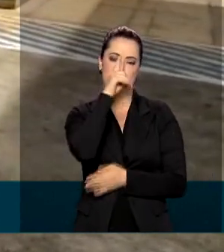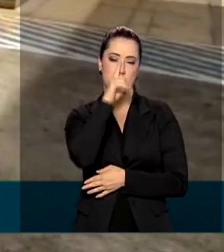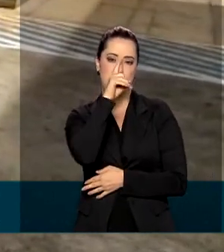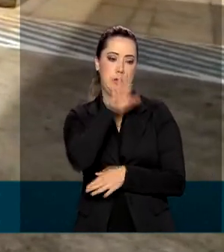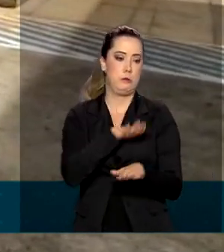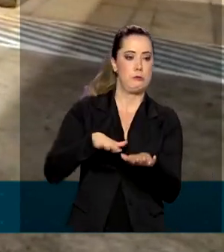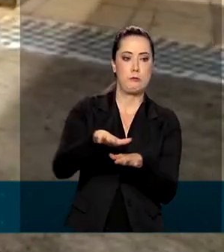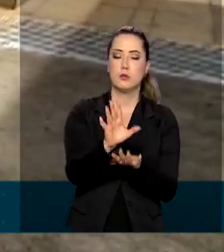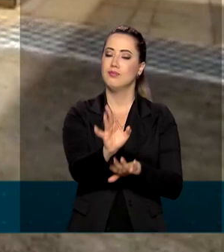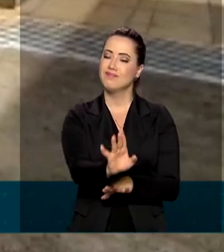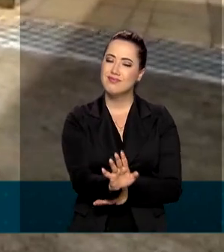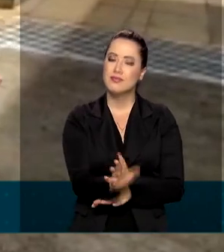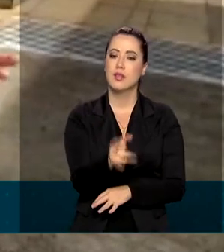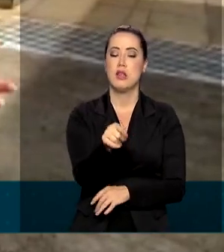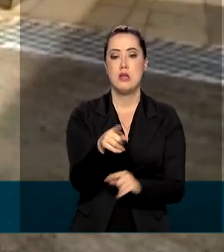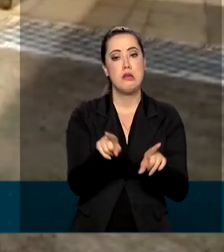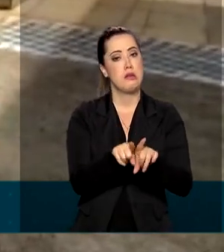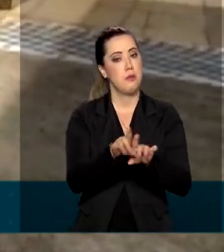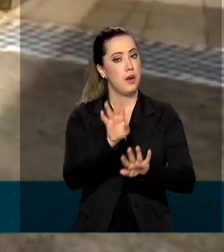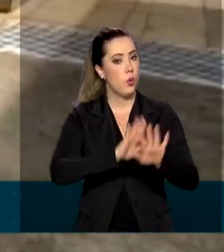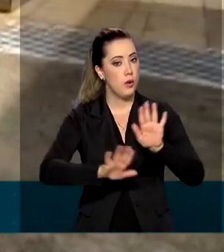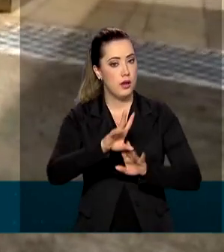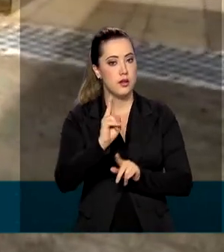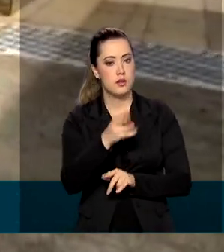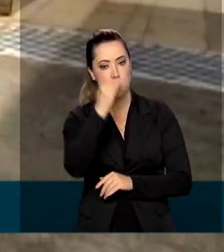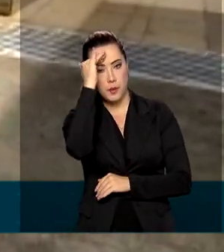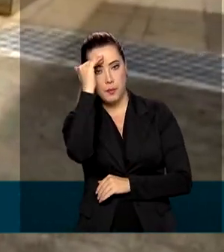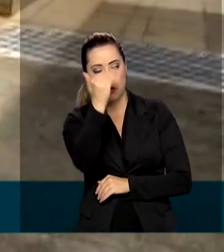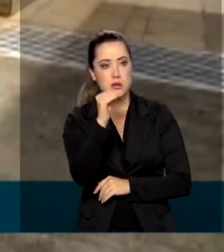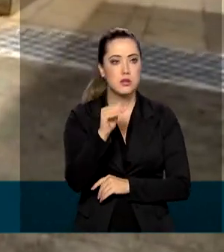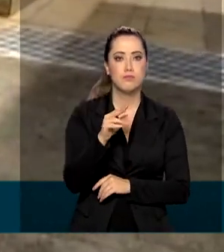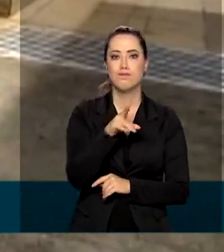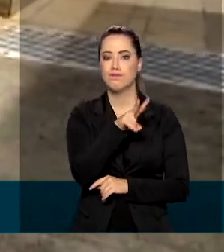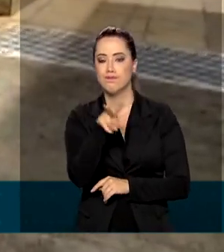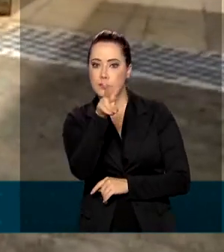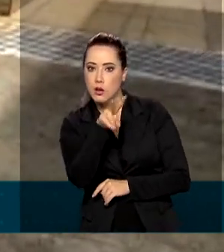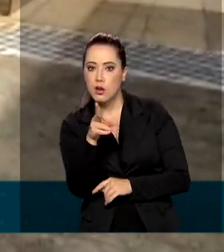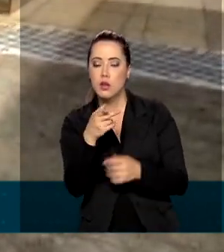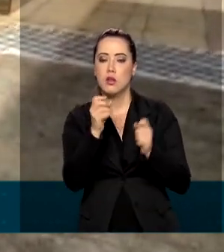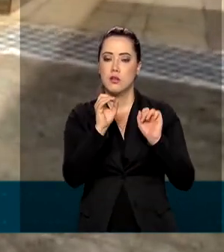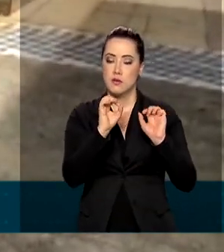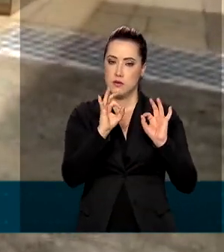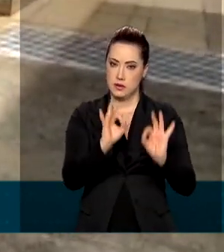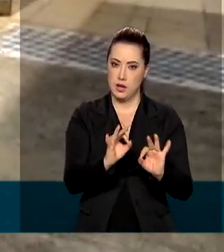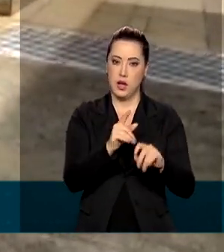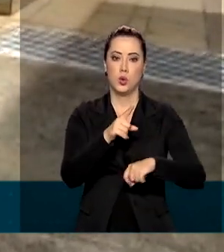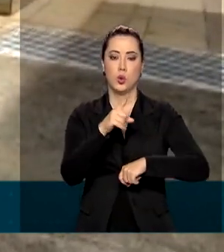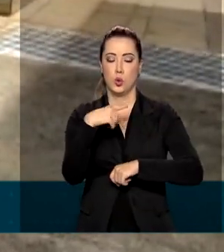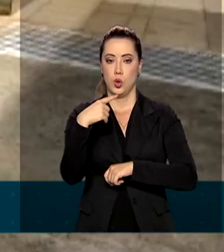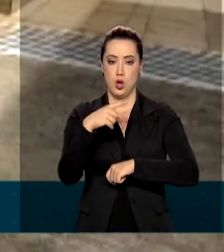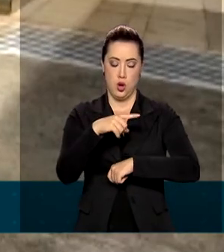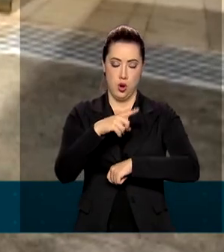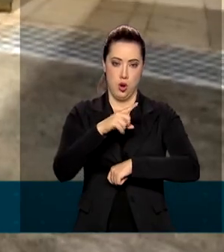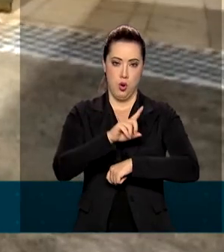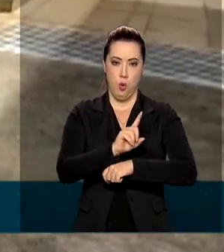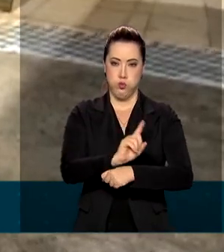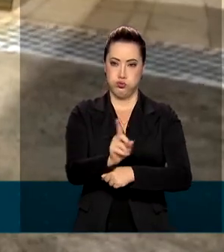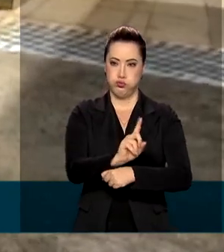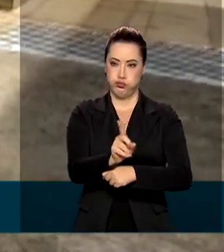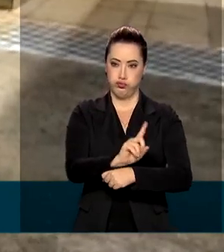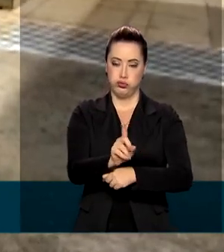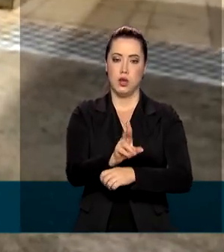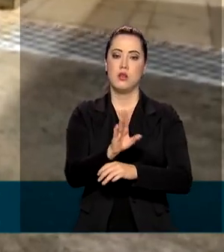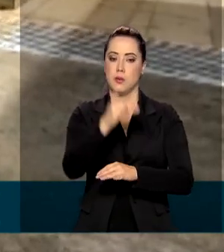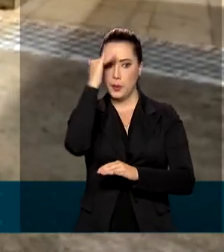cuidados básicos também de sempre obedecer a sinalização, andar dentro da velocidade máxima estabelecida para a via e em caso de